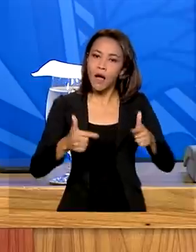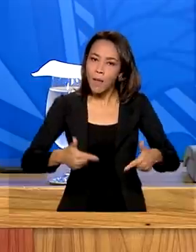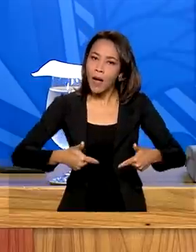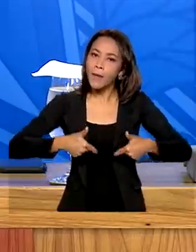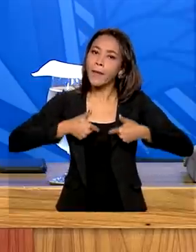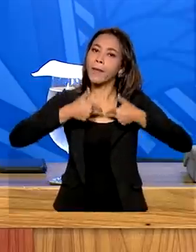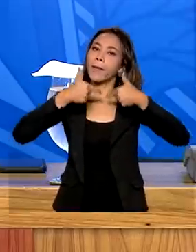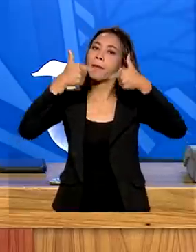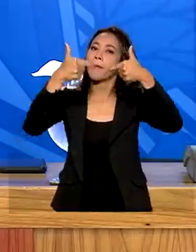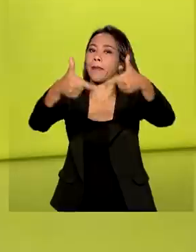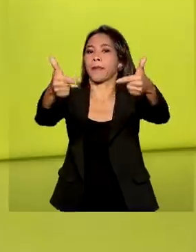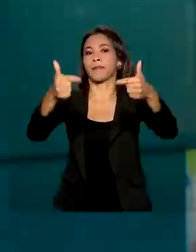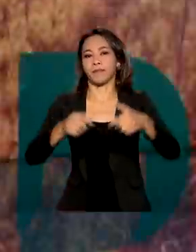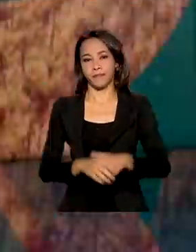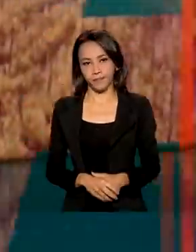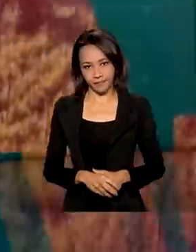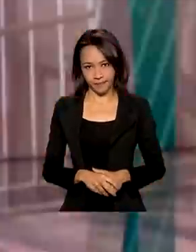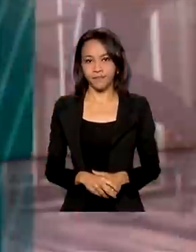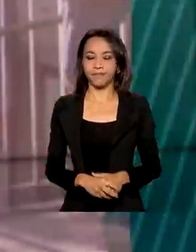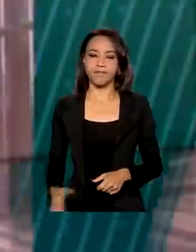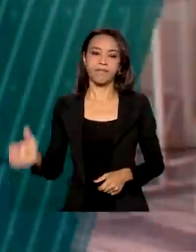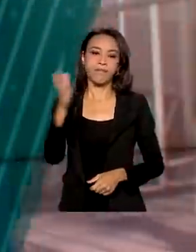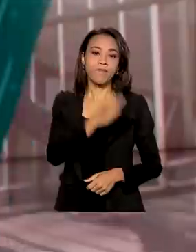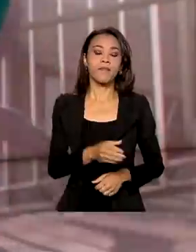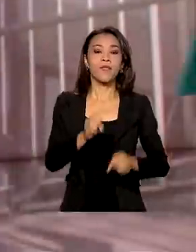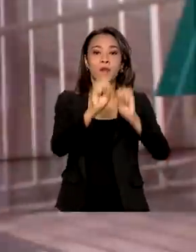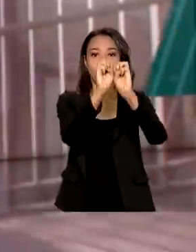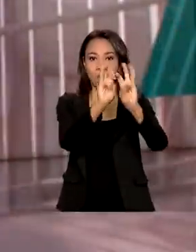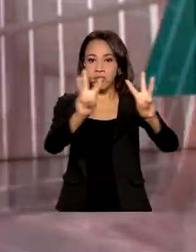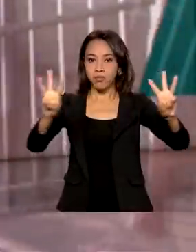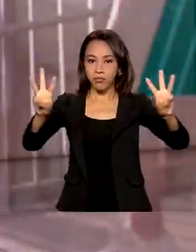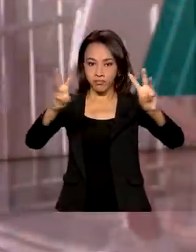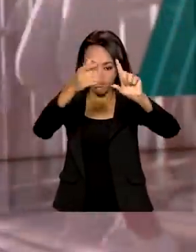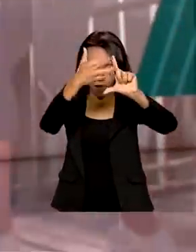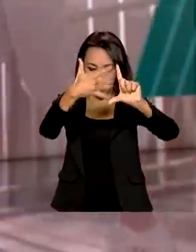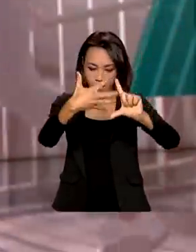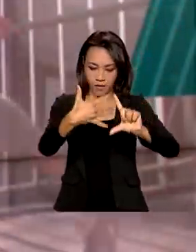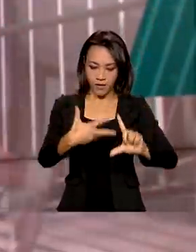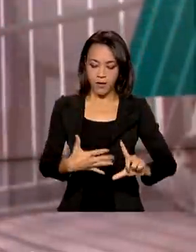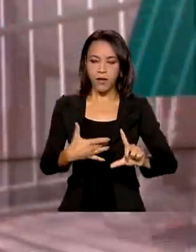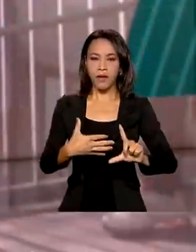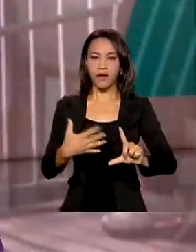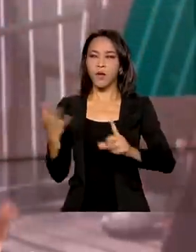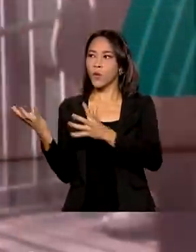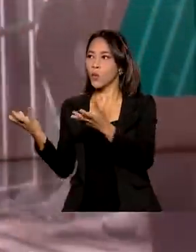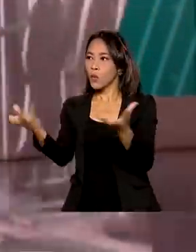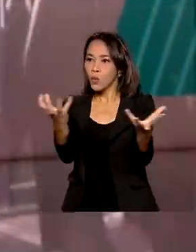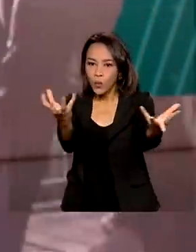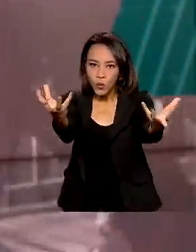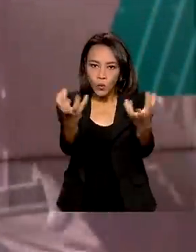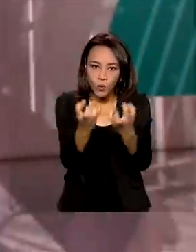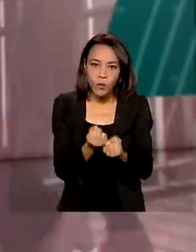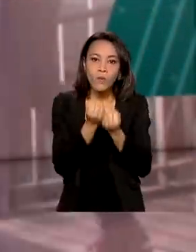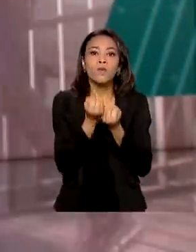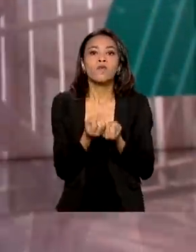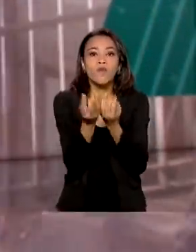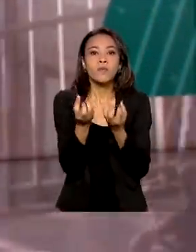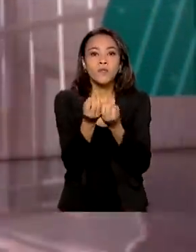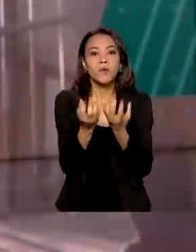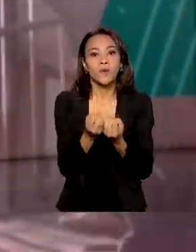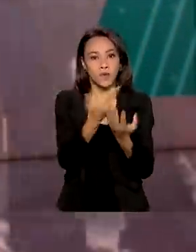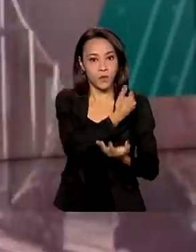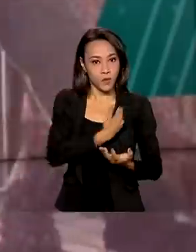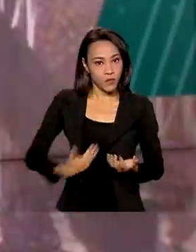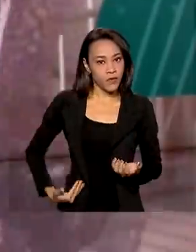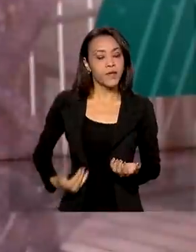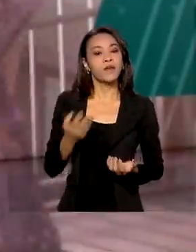inclusive na sua emancipação. O Portal Nacional de Contratações vai reunir dados de compra do governo federal e dos